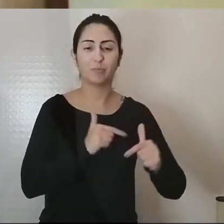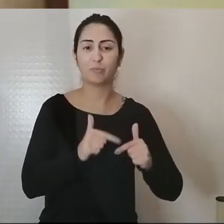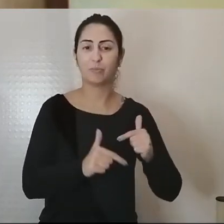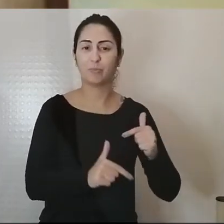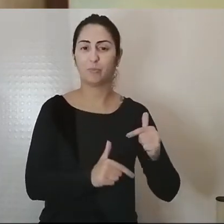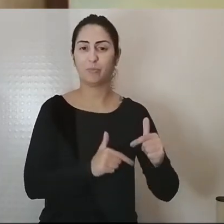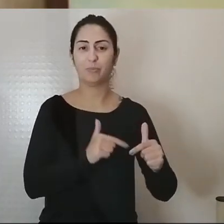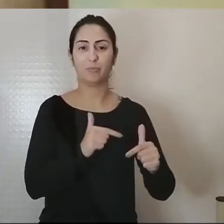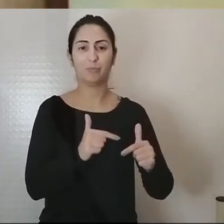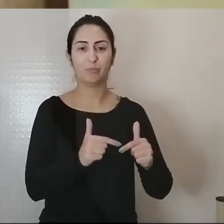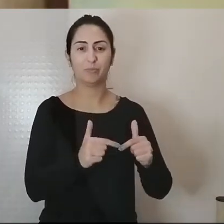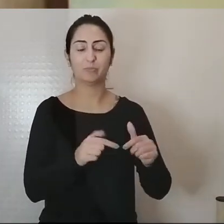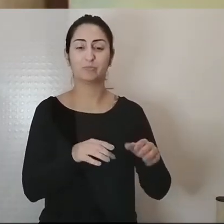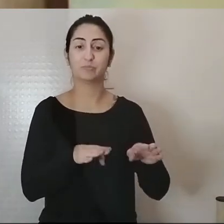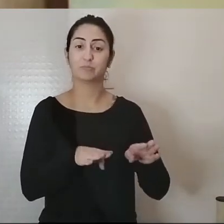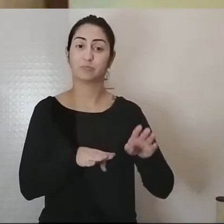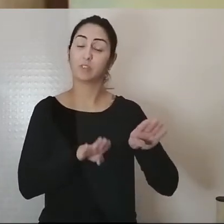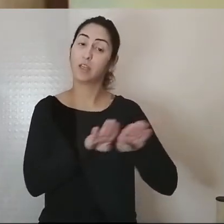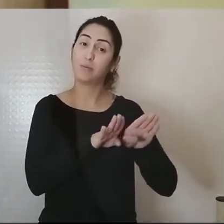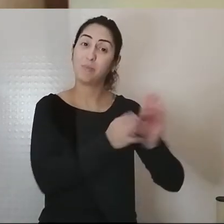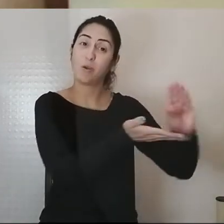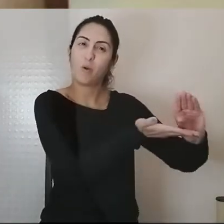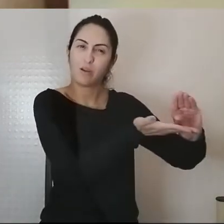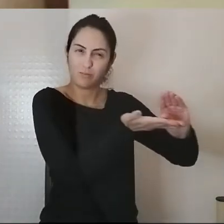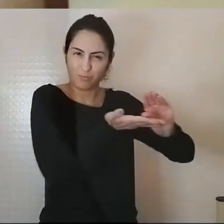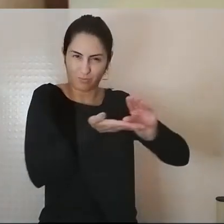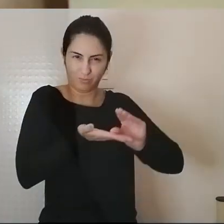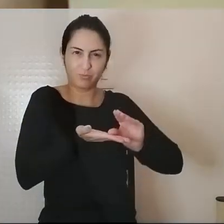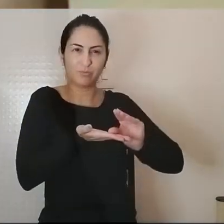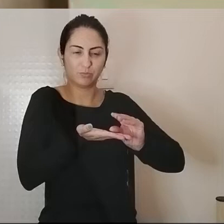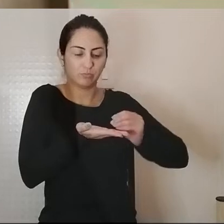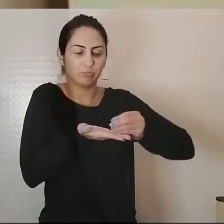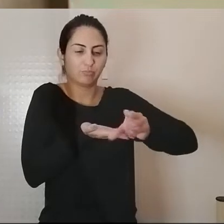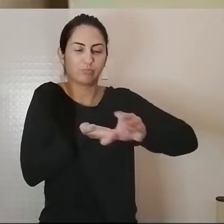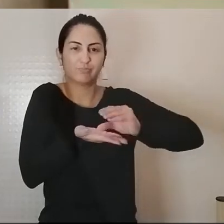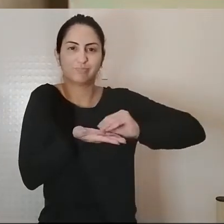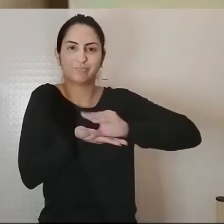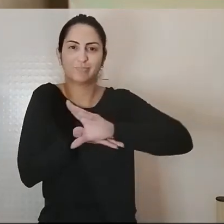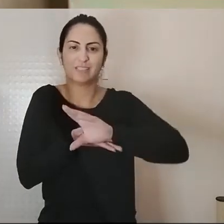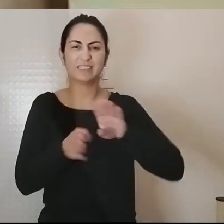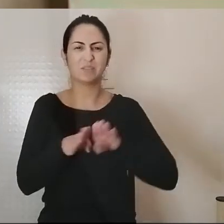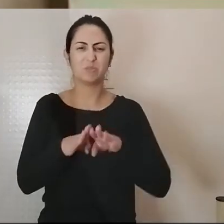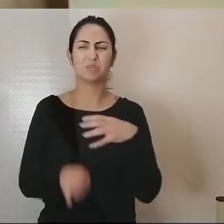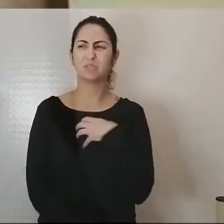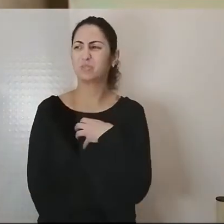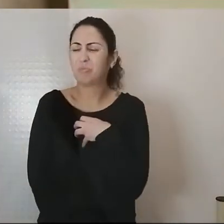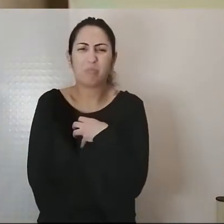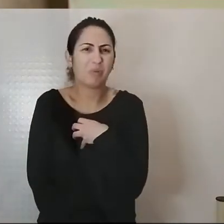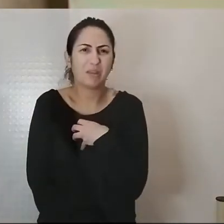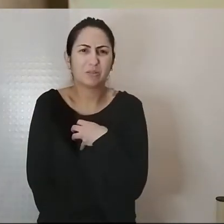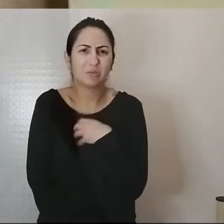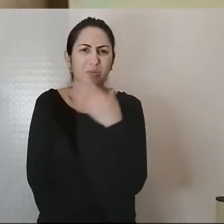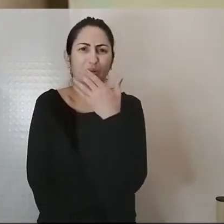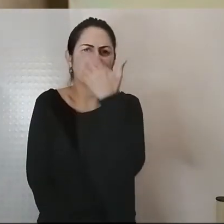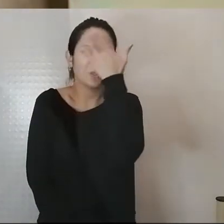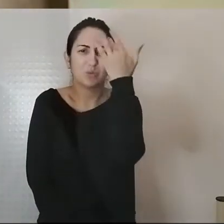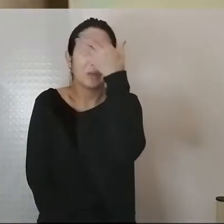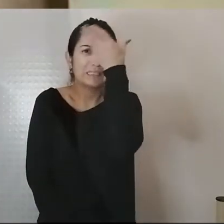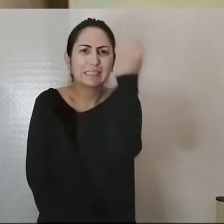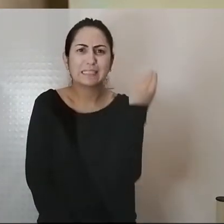recursos de poder e à distribuição dos mesmos uma sensação de negligência dos mais pobres